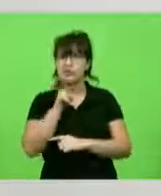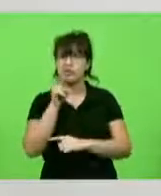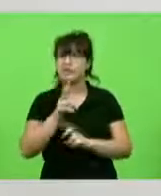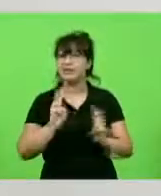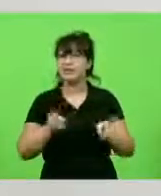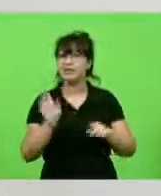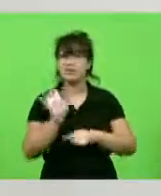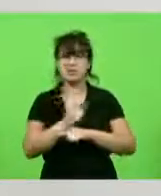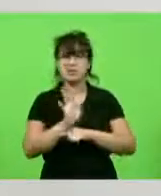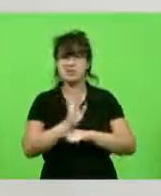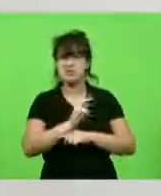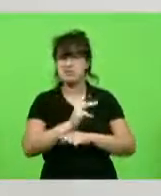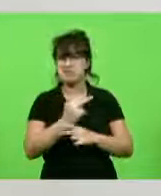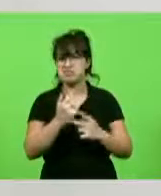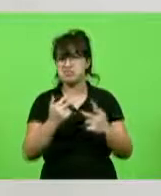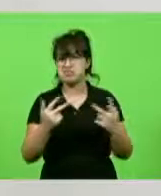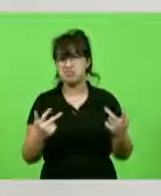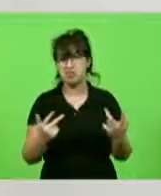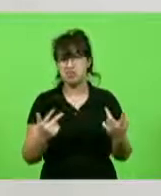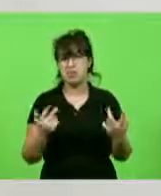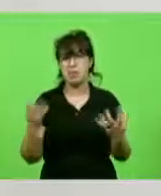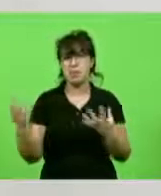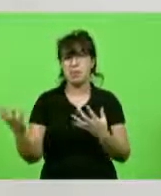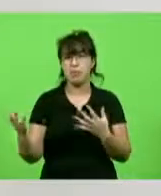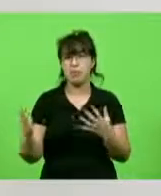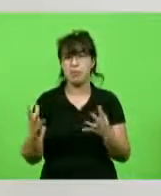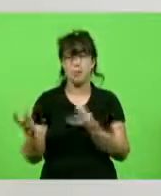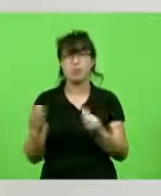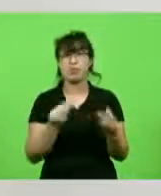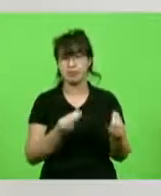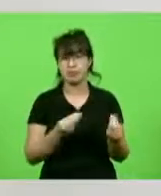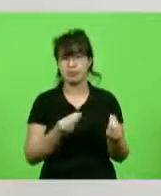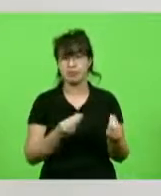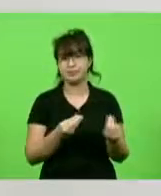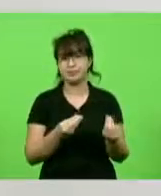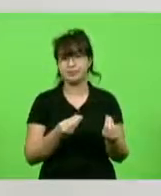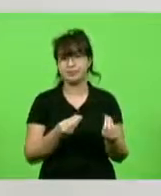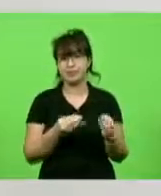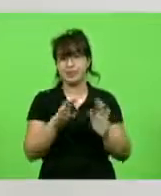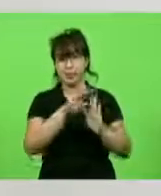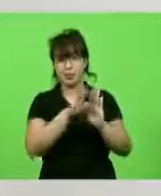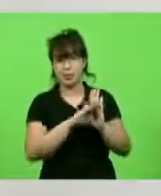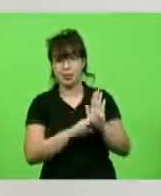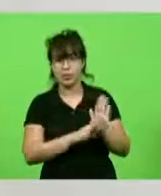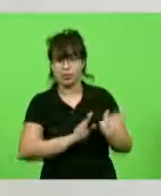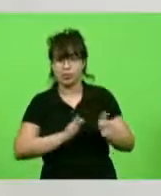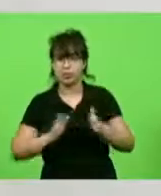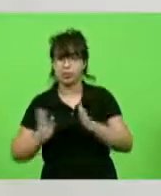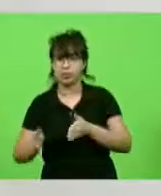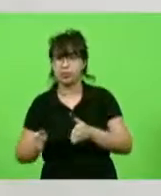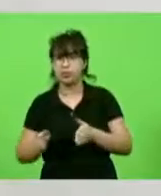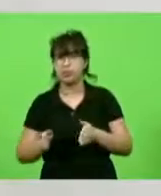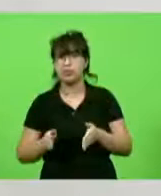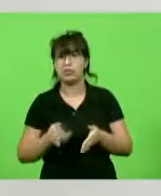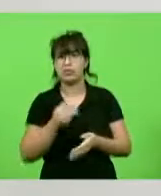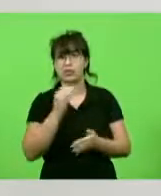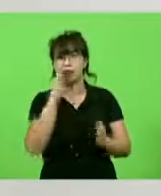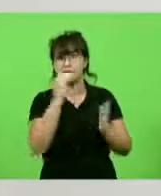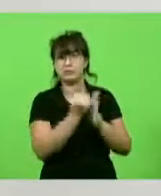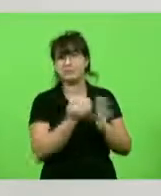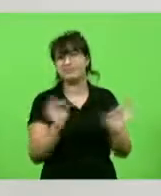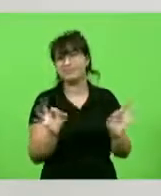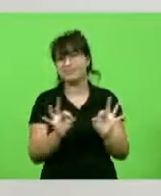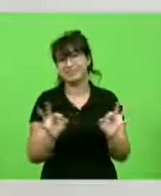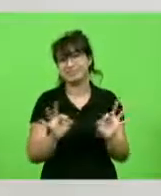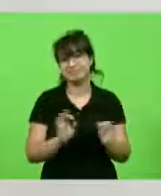vários vídeos de vários ângulos, foram completamente quebrados esses protocolos de um atendimento de uma situação tão crítica quanto era aquela ali.